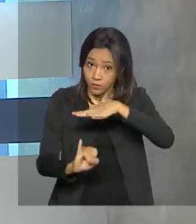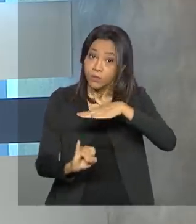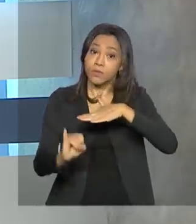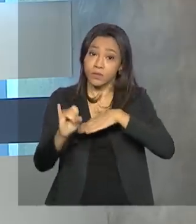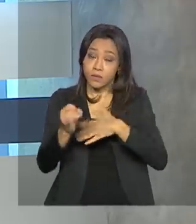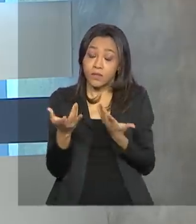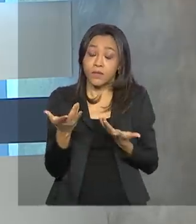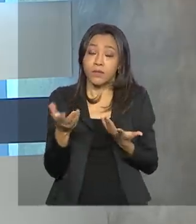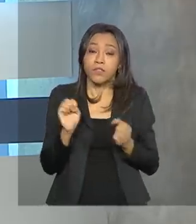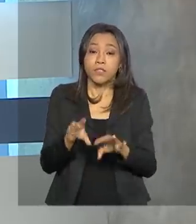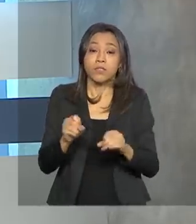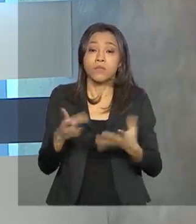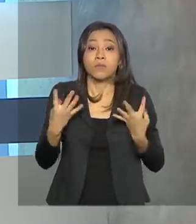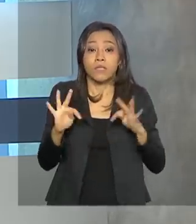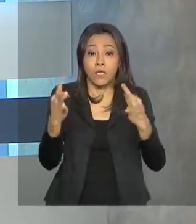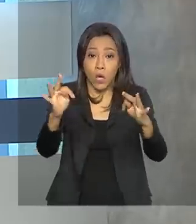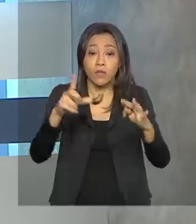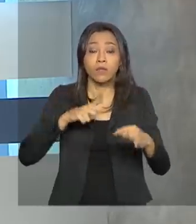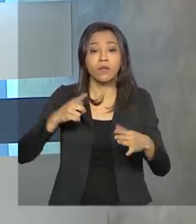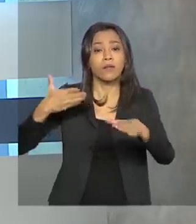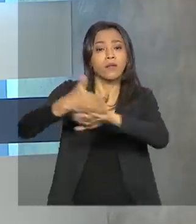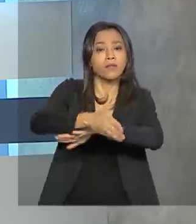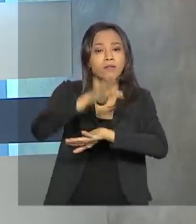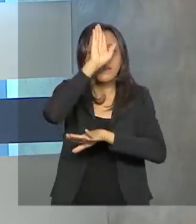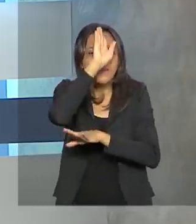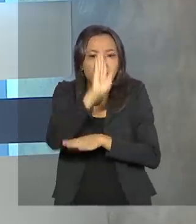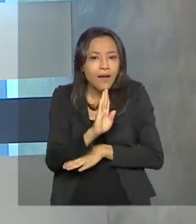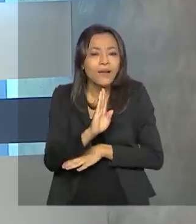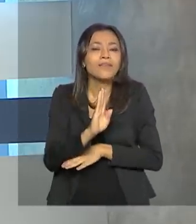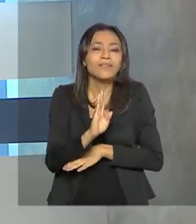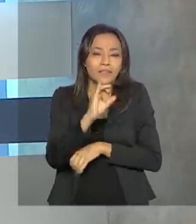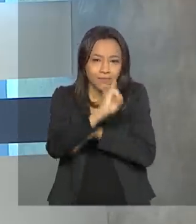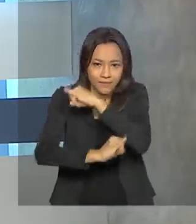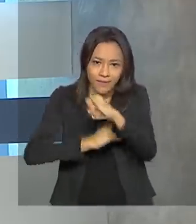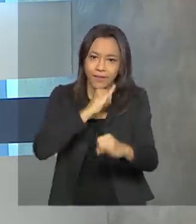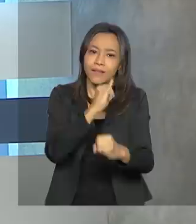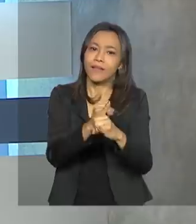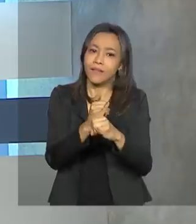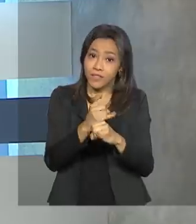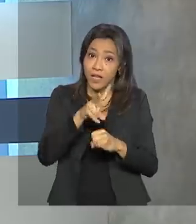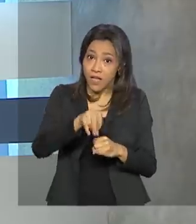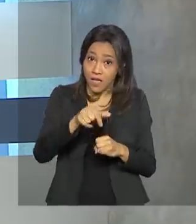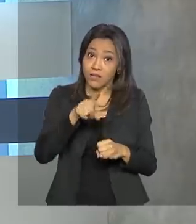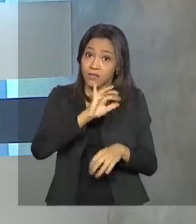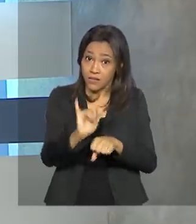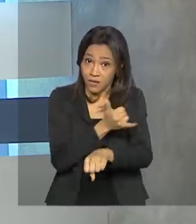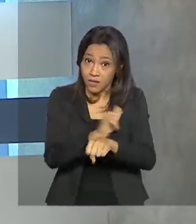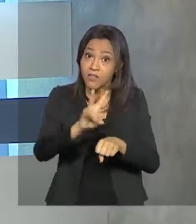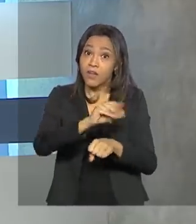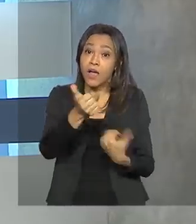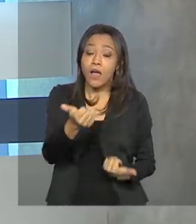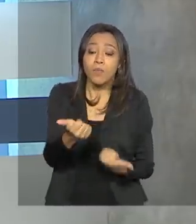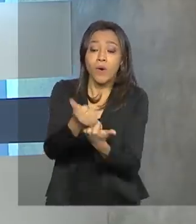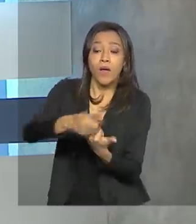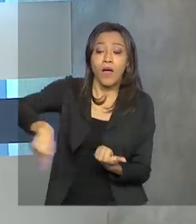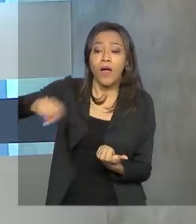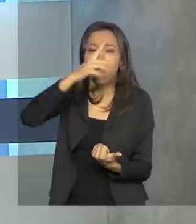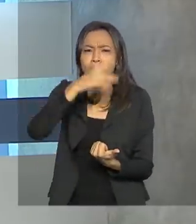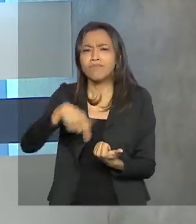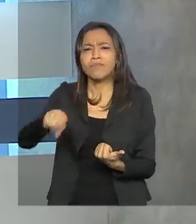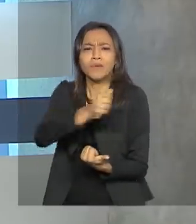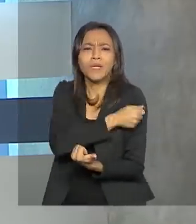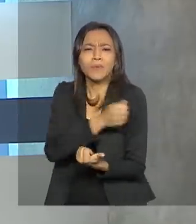Tecnológica terão acesso gratuito à internet banda larga. A medida que atenderá alunos em situação de vulnerabilidade social,